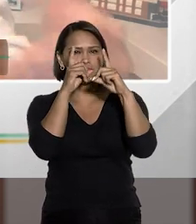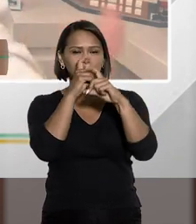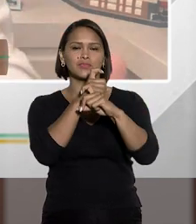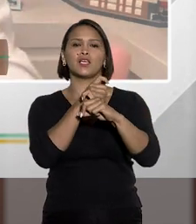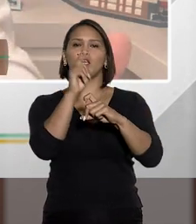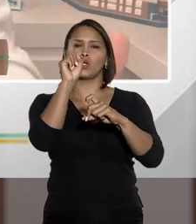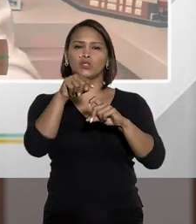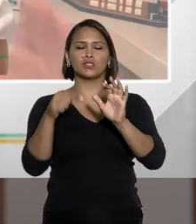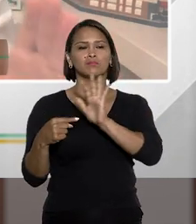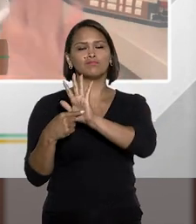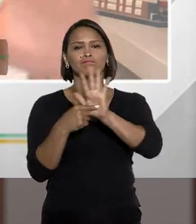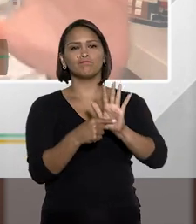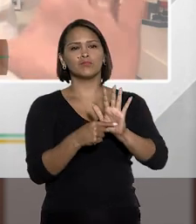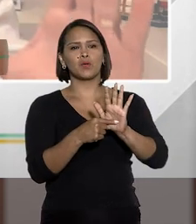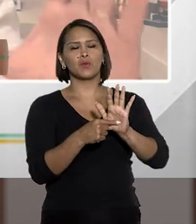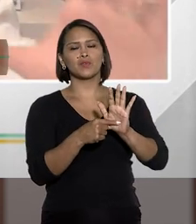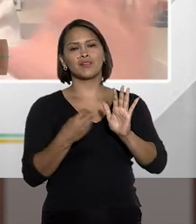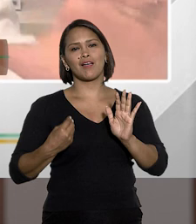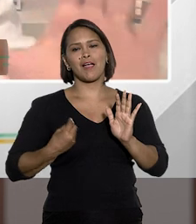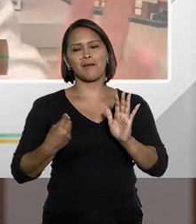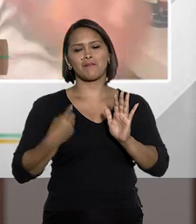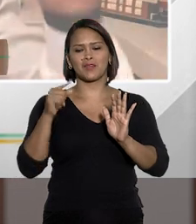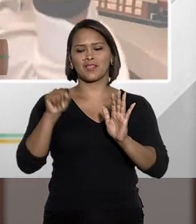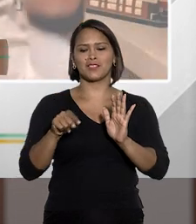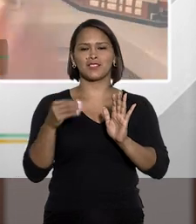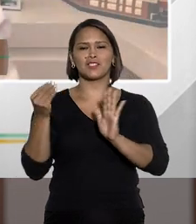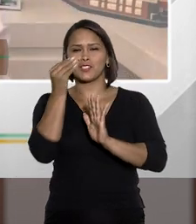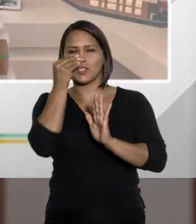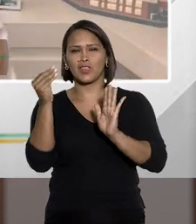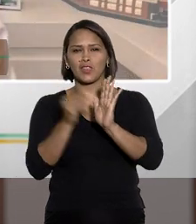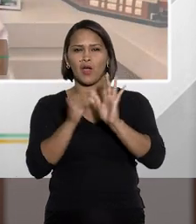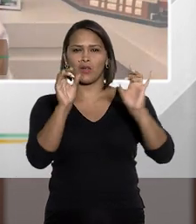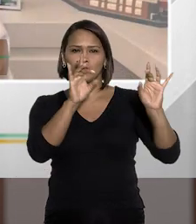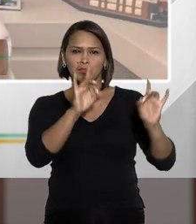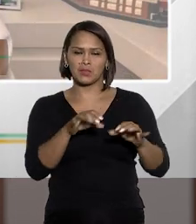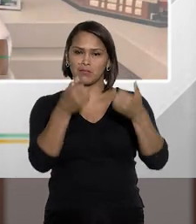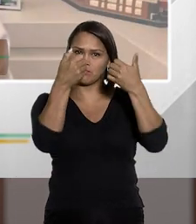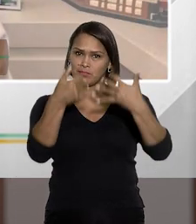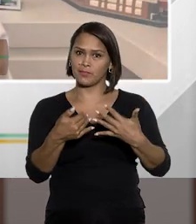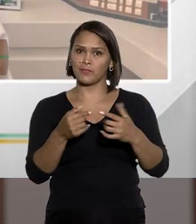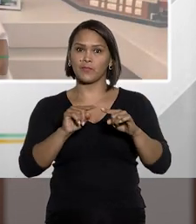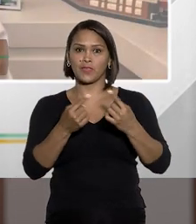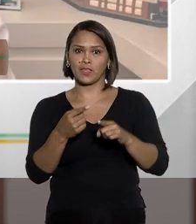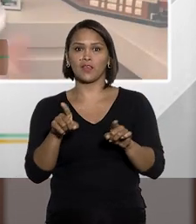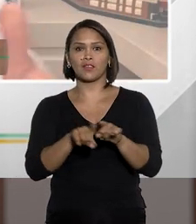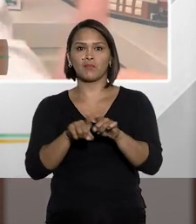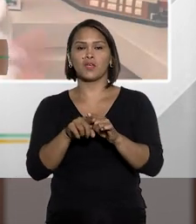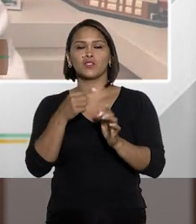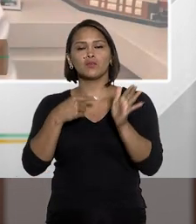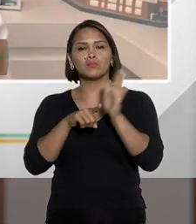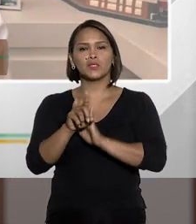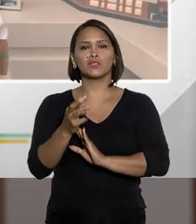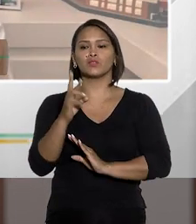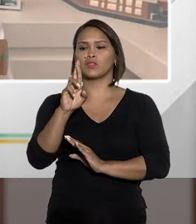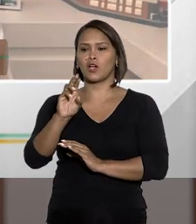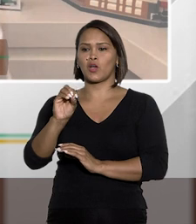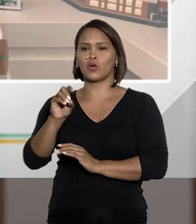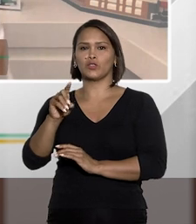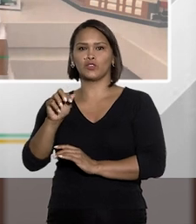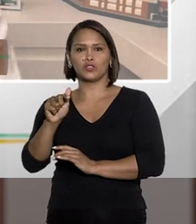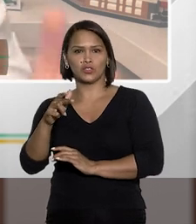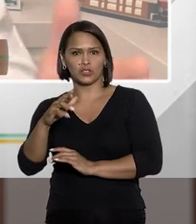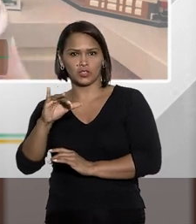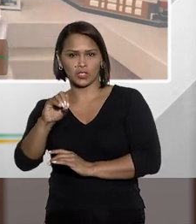dificuldade em demonstrar a presença desse dolo específico, por assim dizer. Aliás, é só perguntar para o